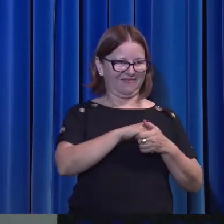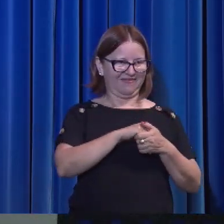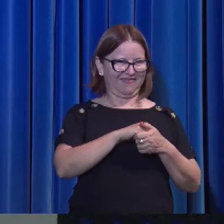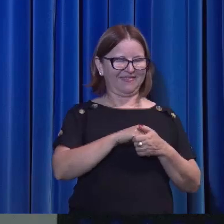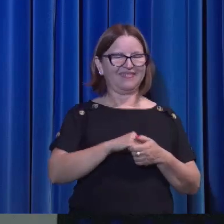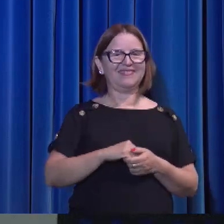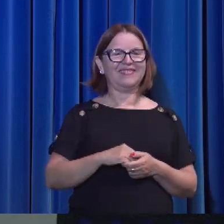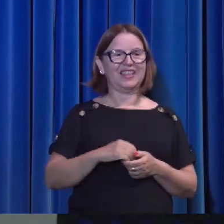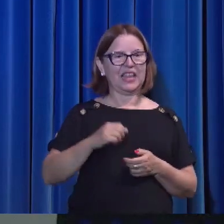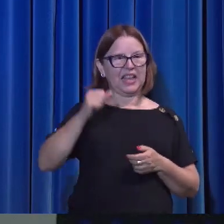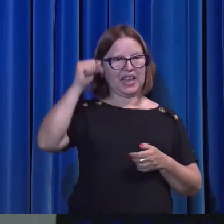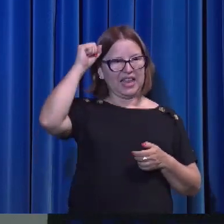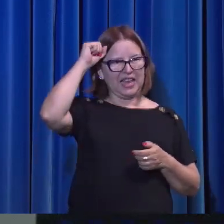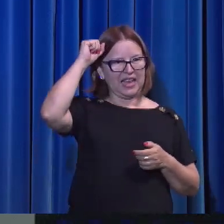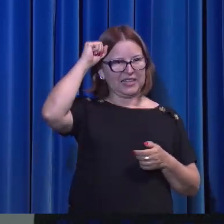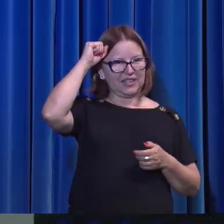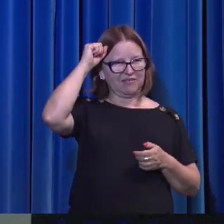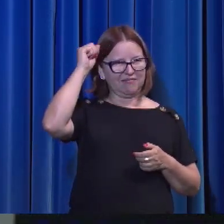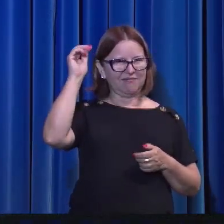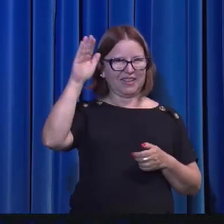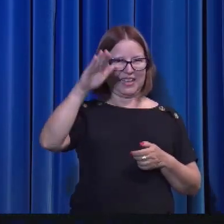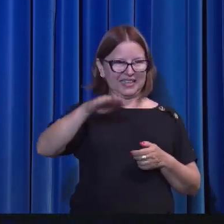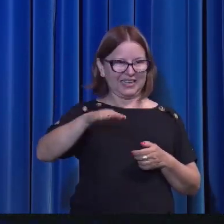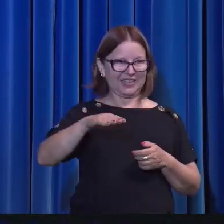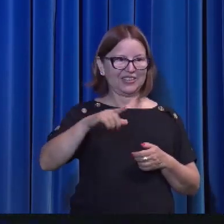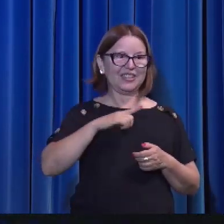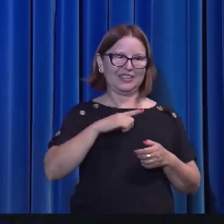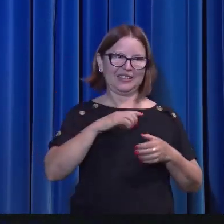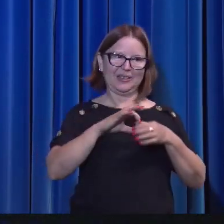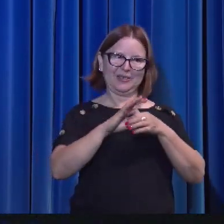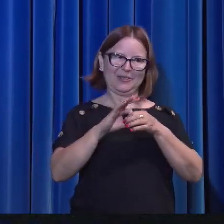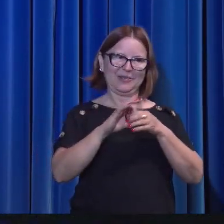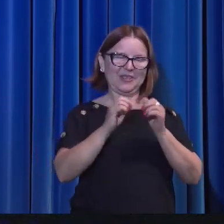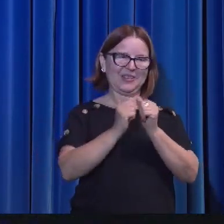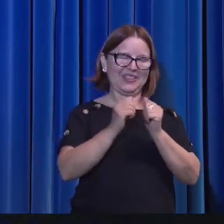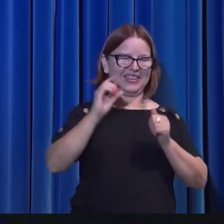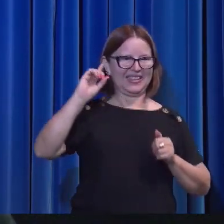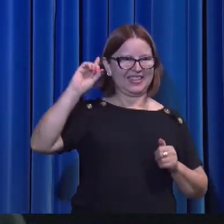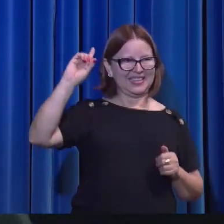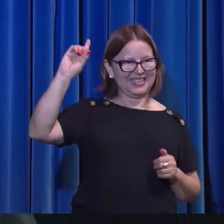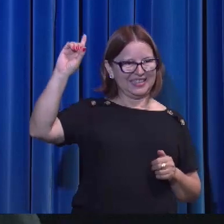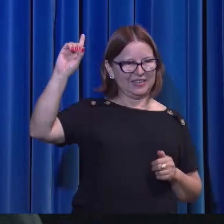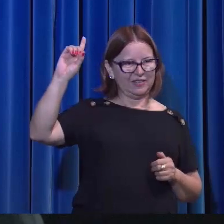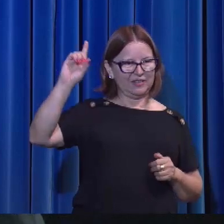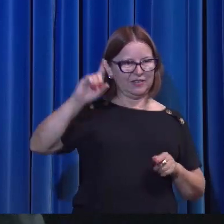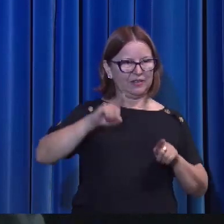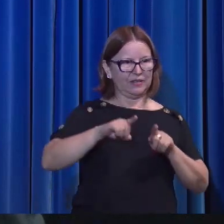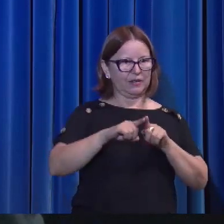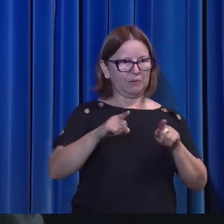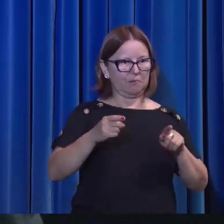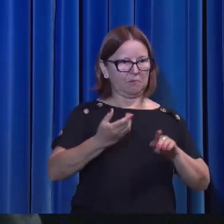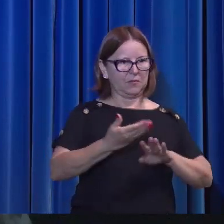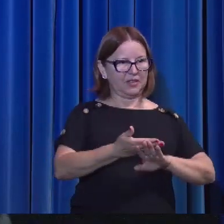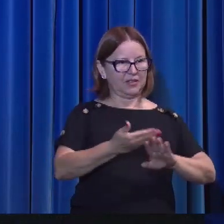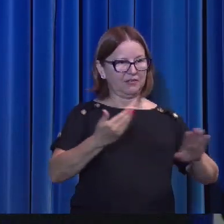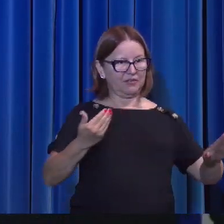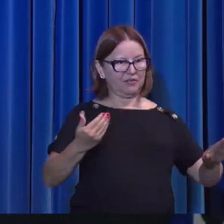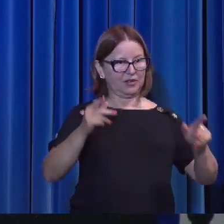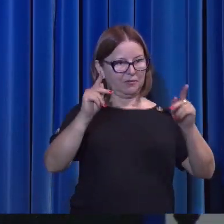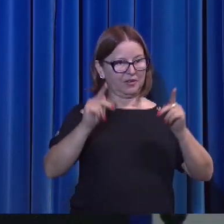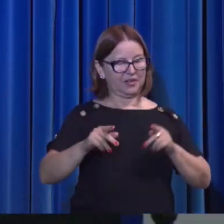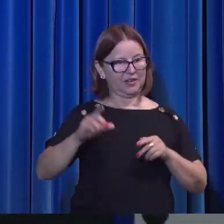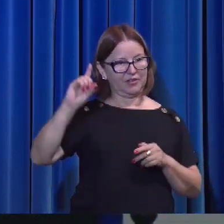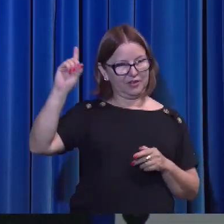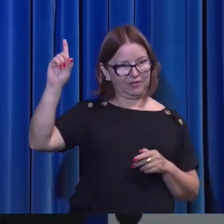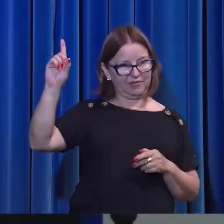Adão, na viração do dia, tinha comunhão com Deus. Mas ele se ausentou da presença de Deus. Hoje não dá